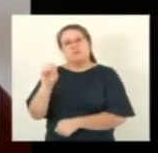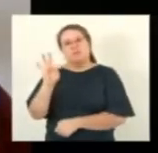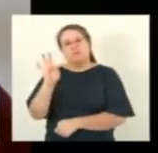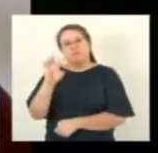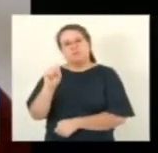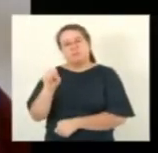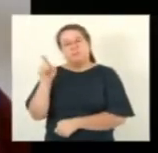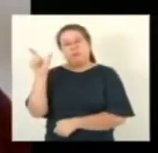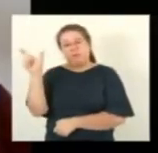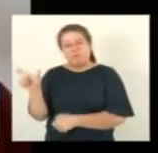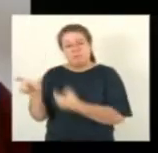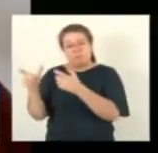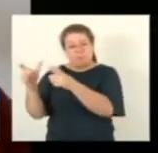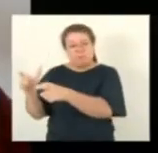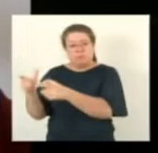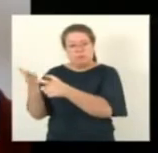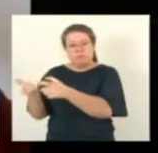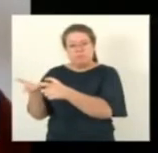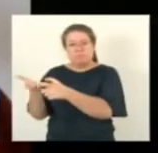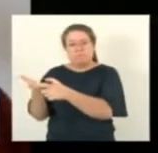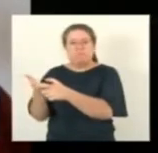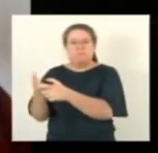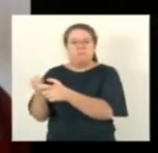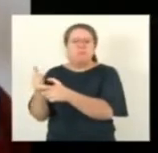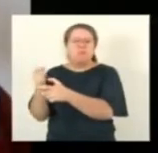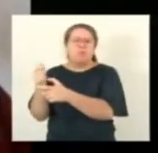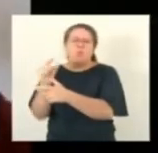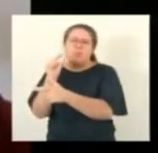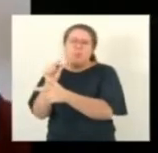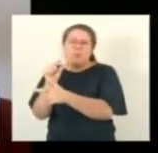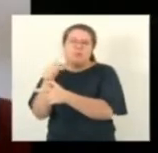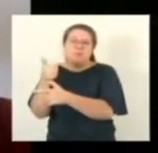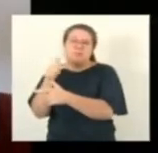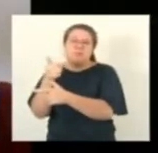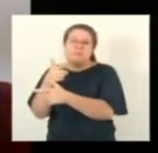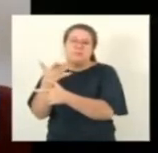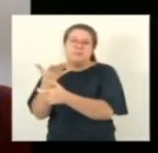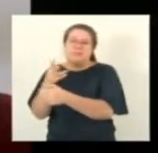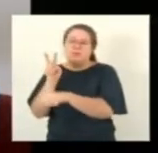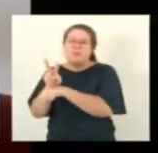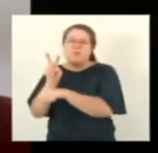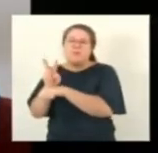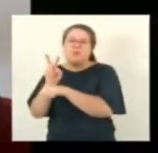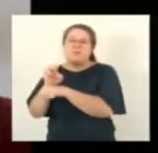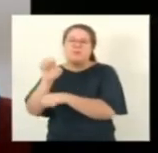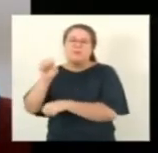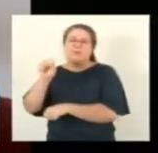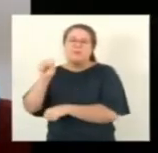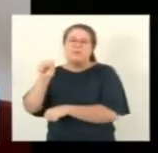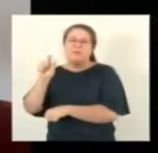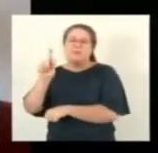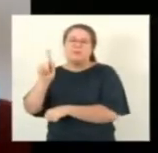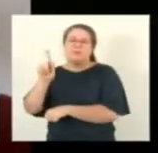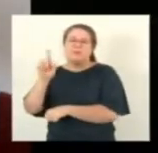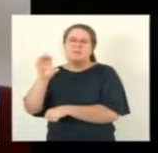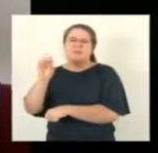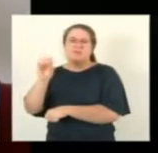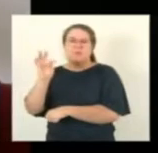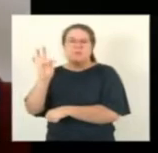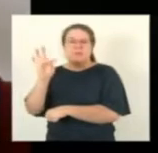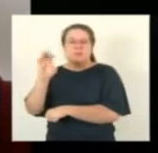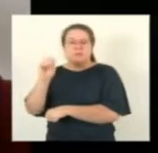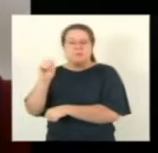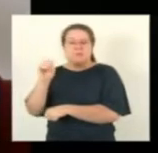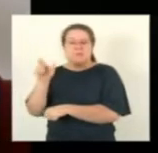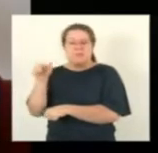no Espírito Santo, que não tem tratamento de esgoto. E, em pleno Caparaó, aonde tanto se fala